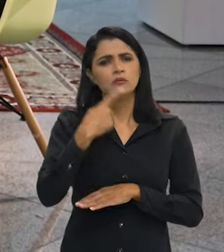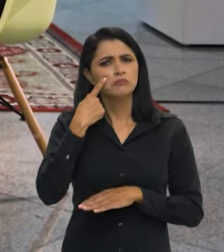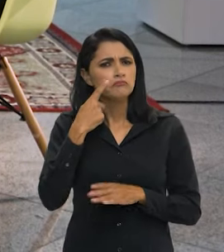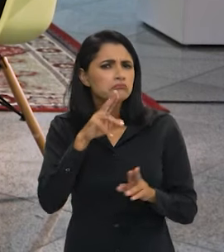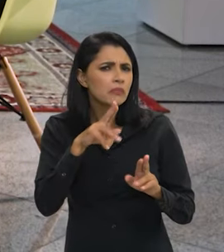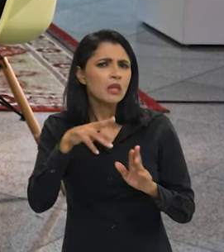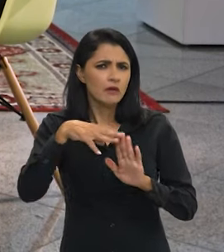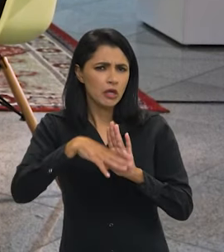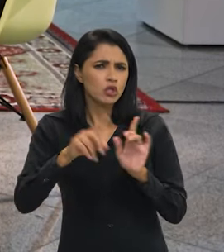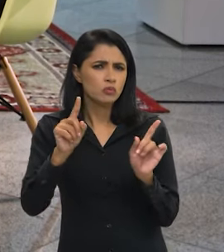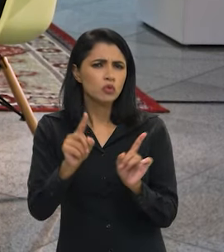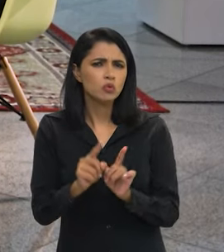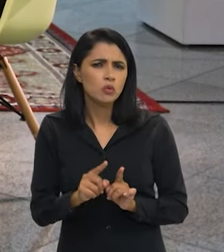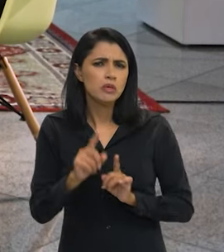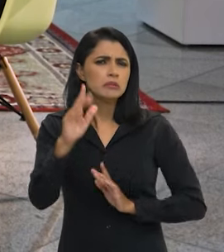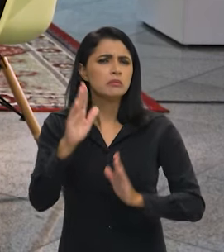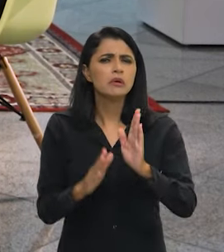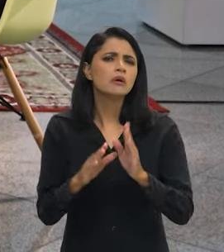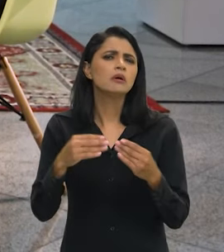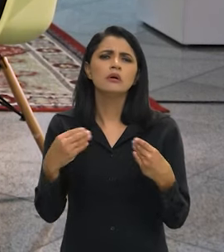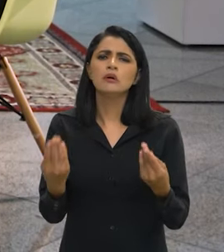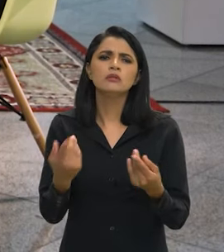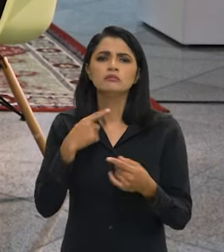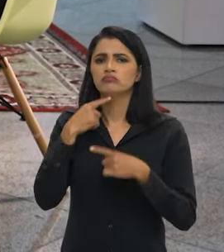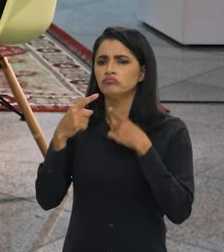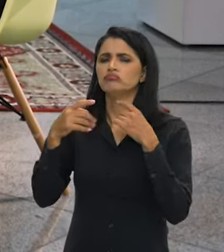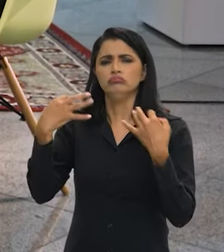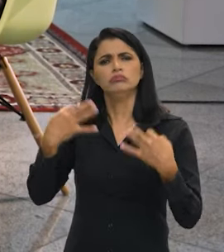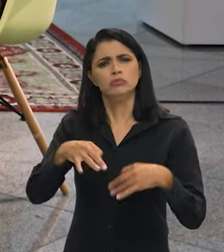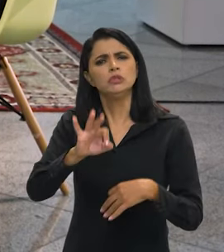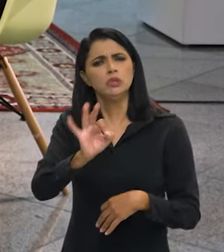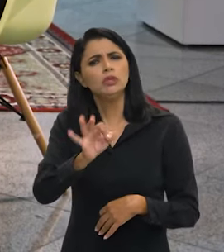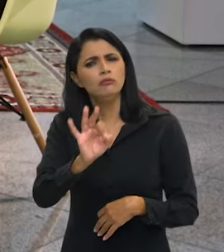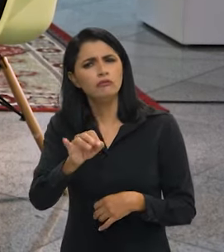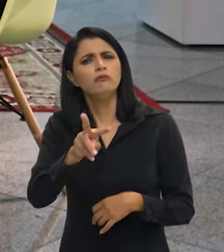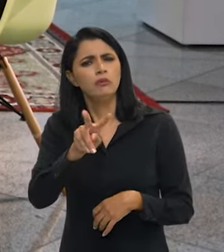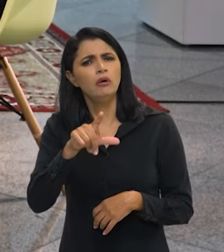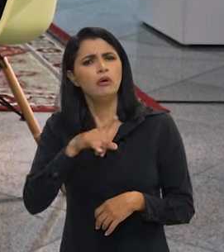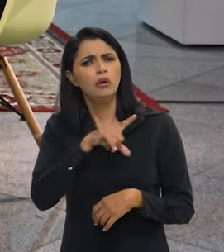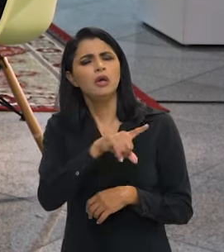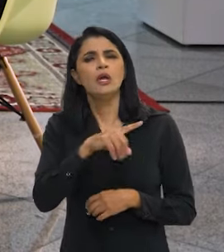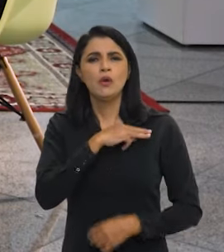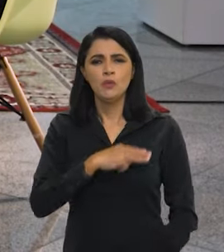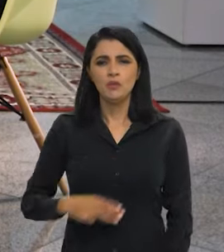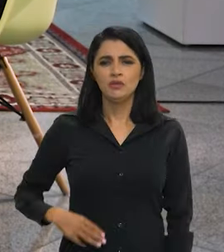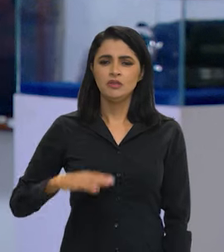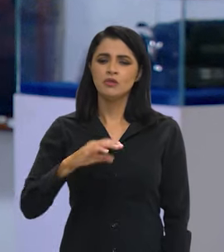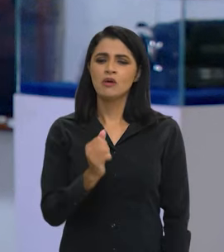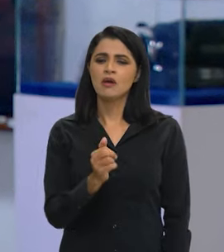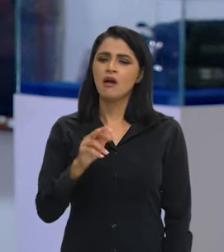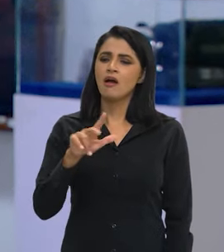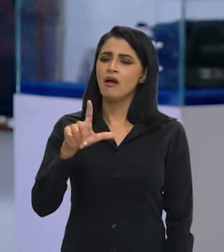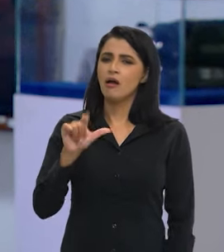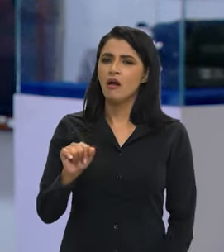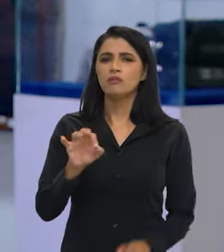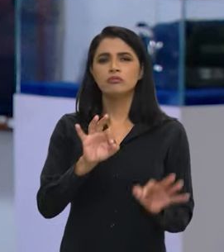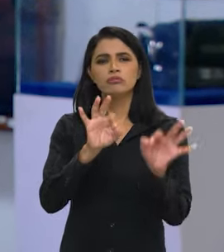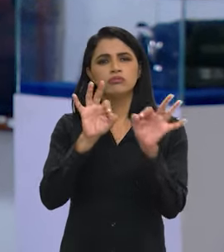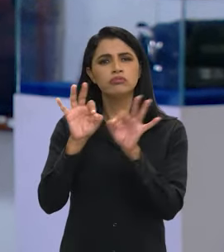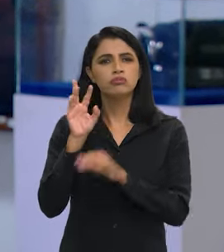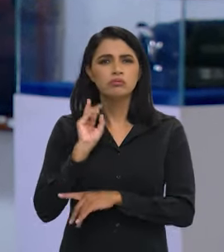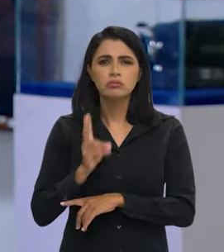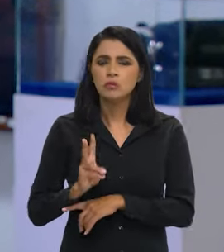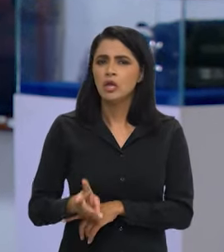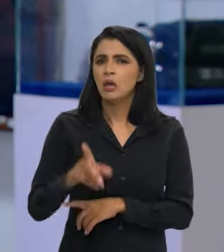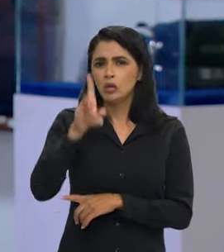número diminua mais? Não um prazo, como é que a gente está e o que o brasileiro espera? Não tenho dúvida. O ministro Carlos Lupe, que acompanha dia a